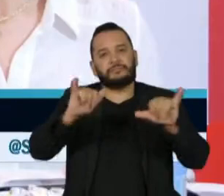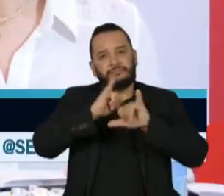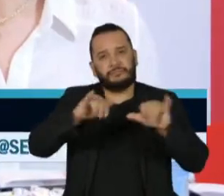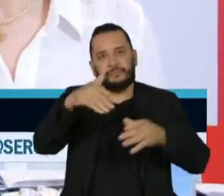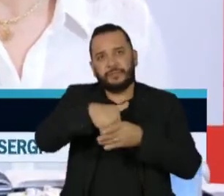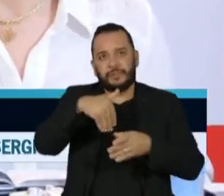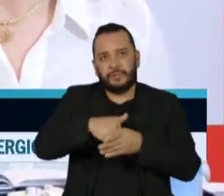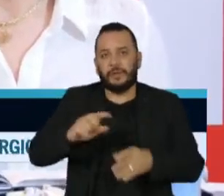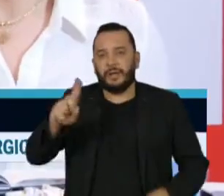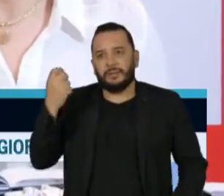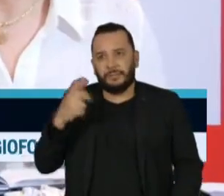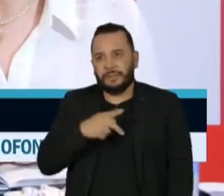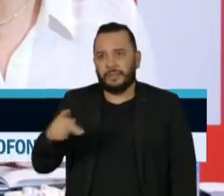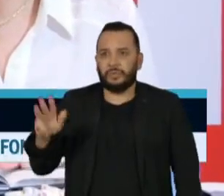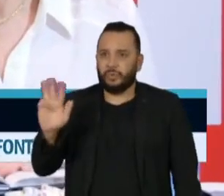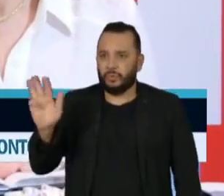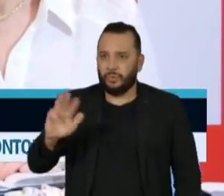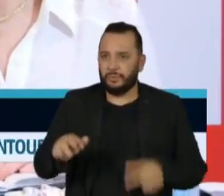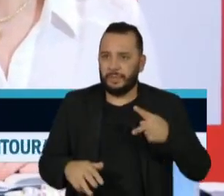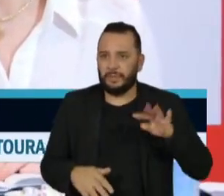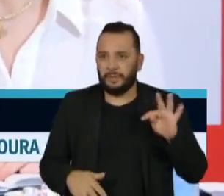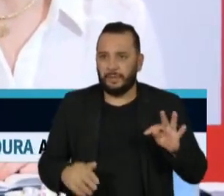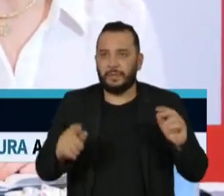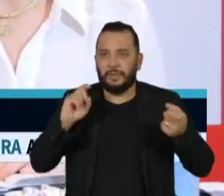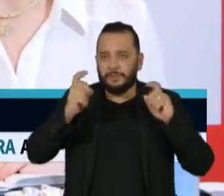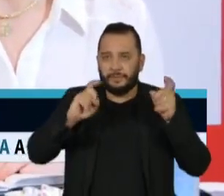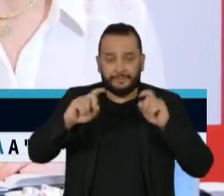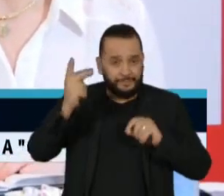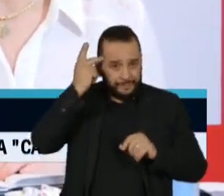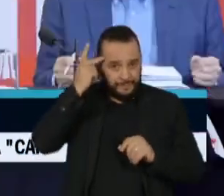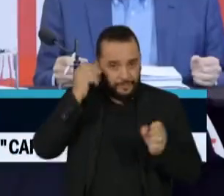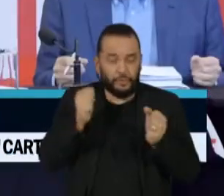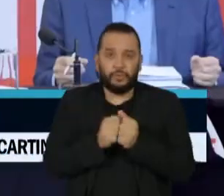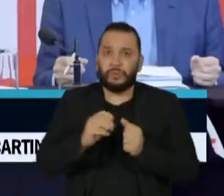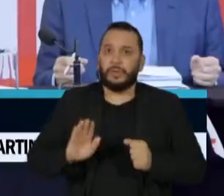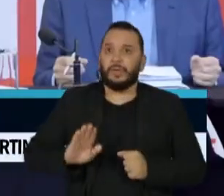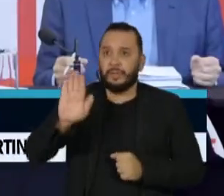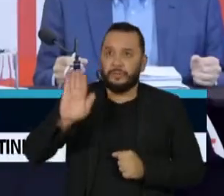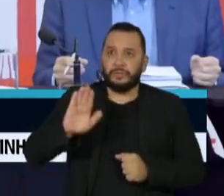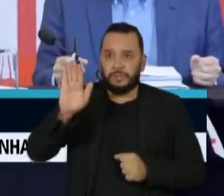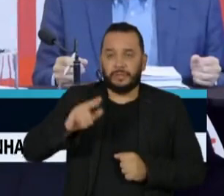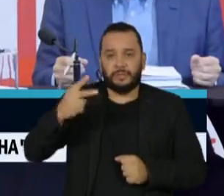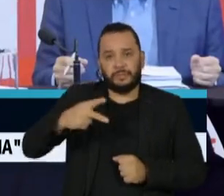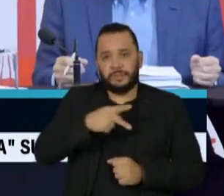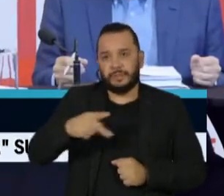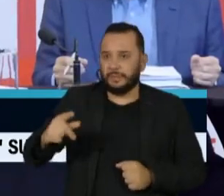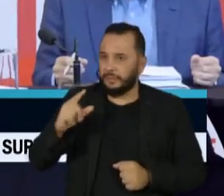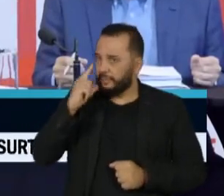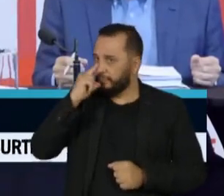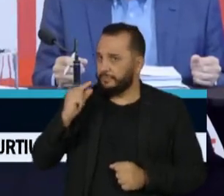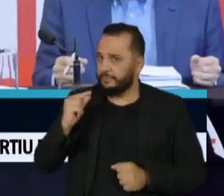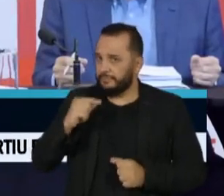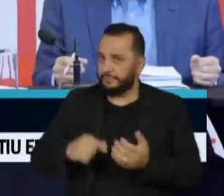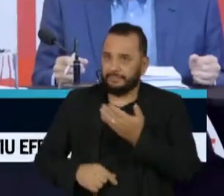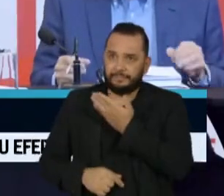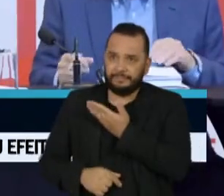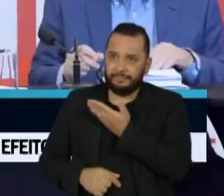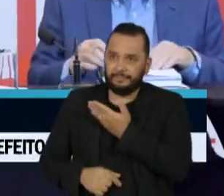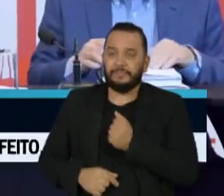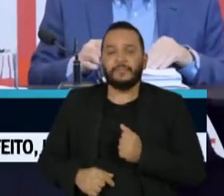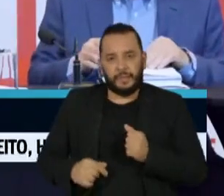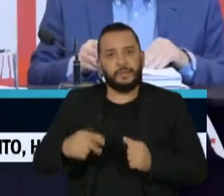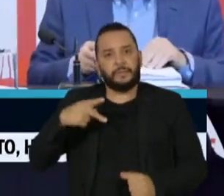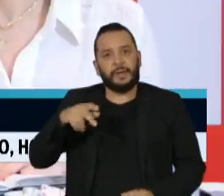Silva, do PT, participou de reunião em São Paulo com a presença do candidato à vice na chapa, o ex-governador paulista Geraldo